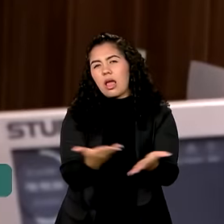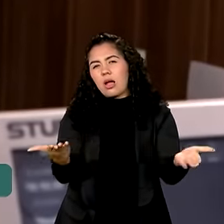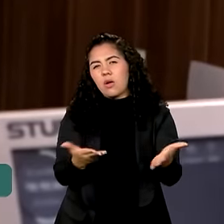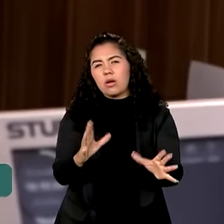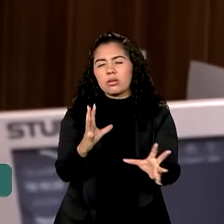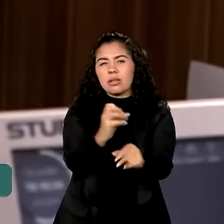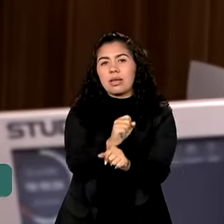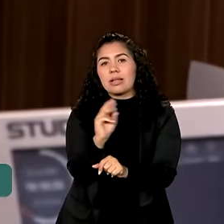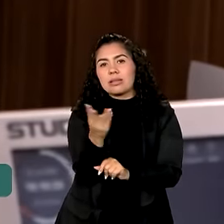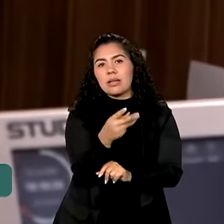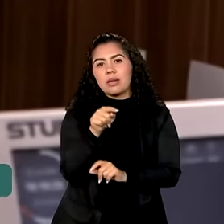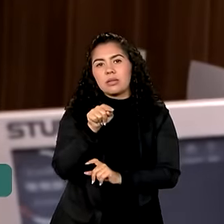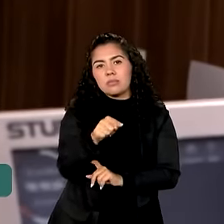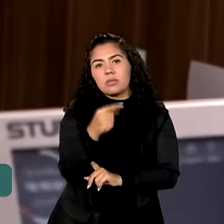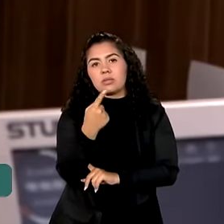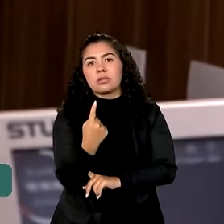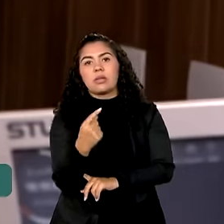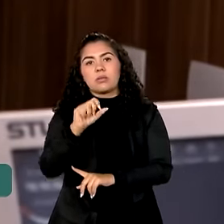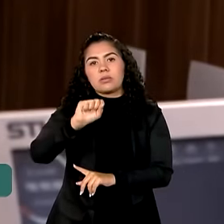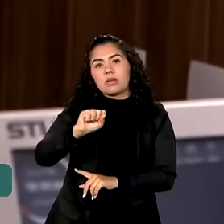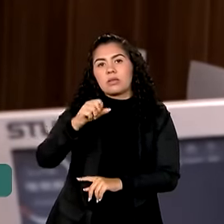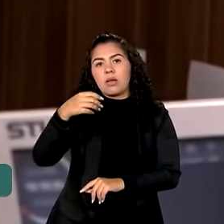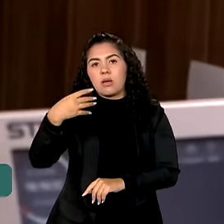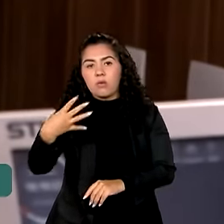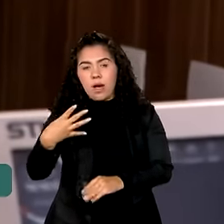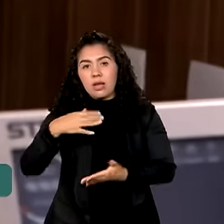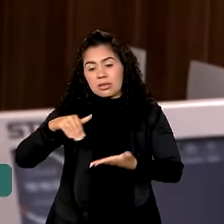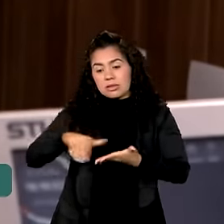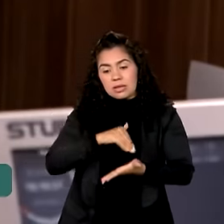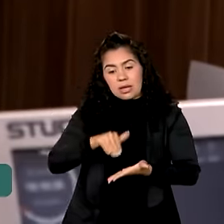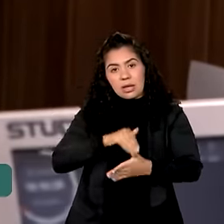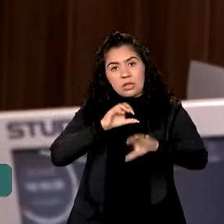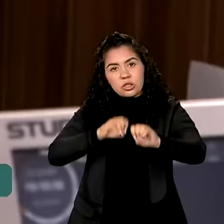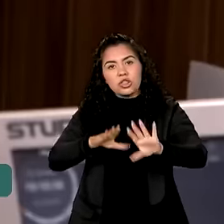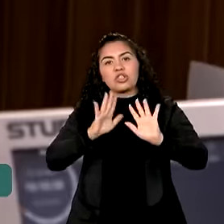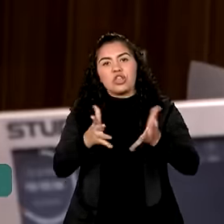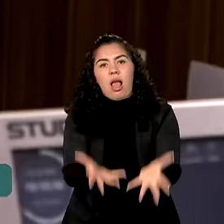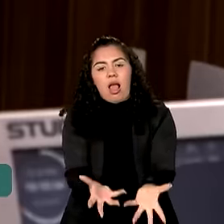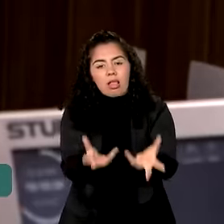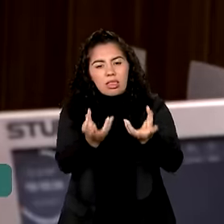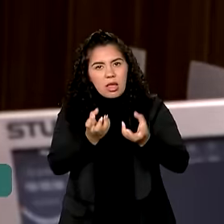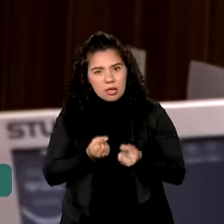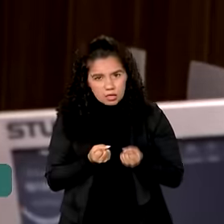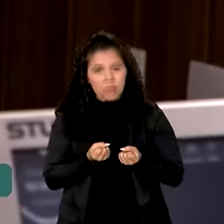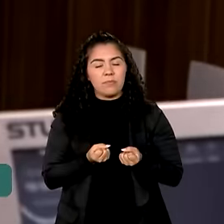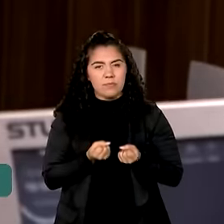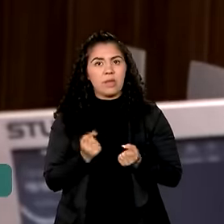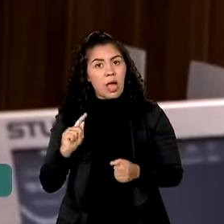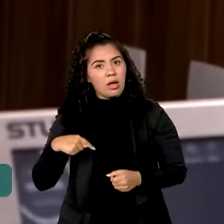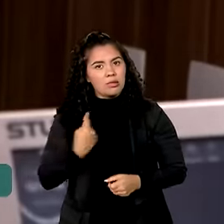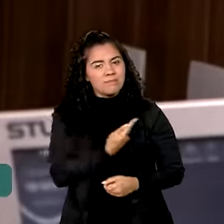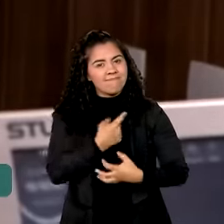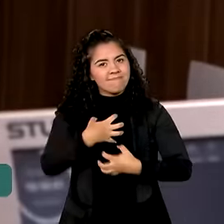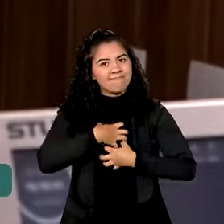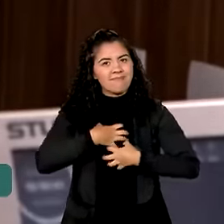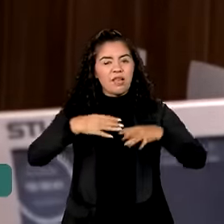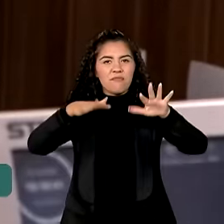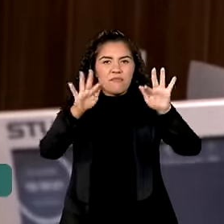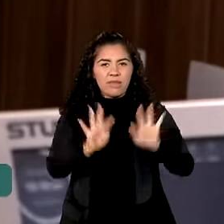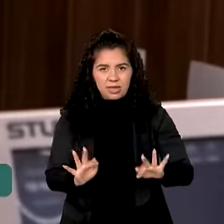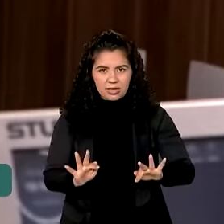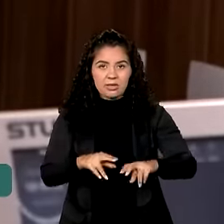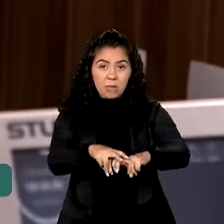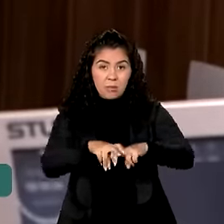.184 redes de ensino que já aderiram à política. Nós estamos bastante felizes com essa